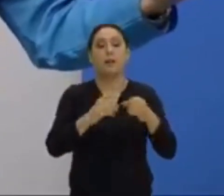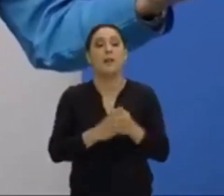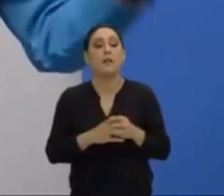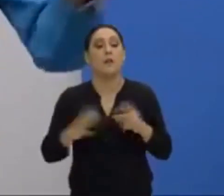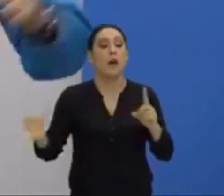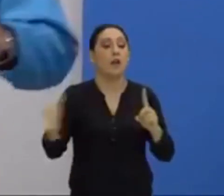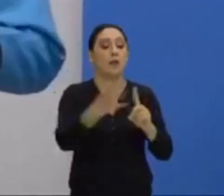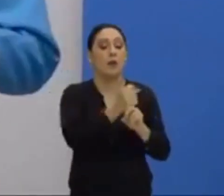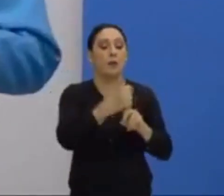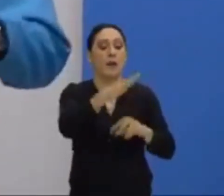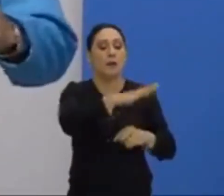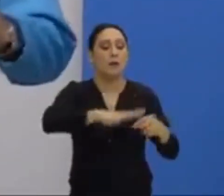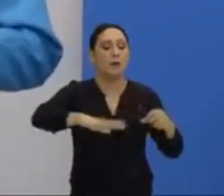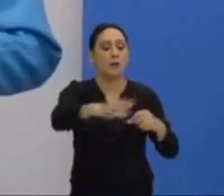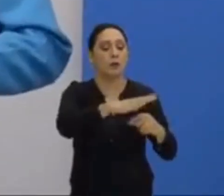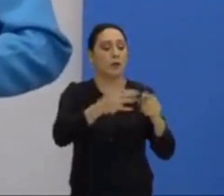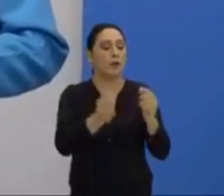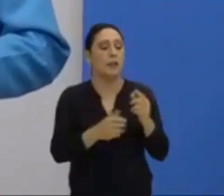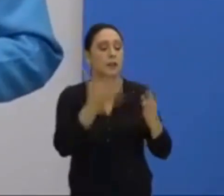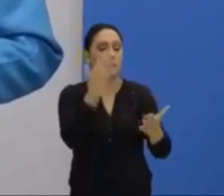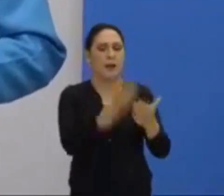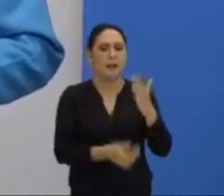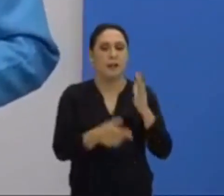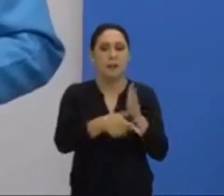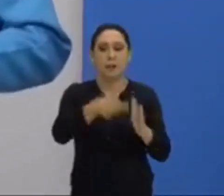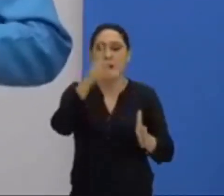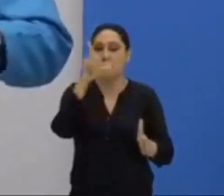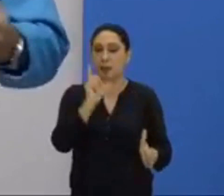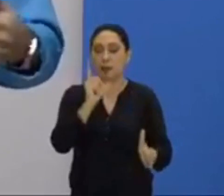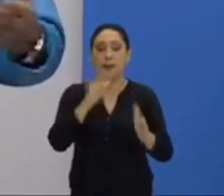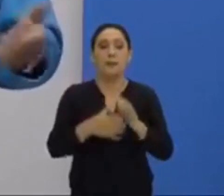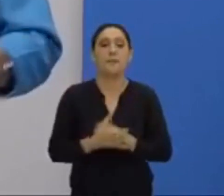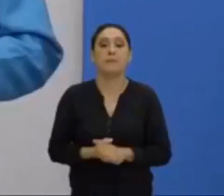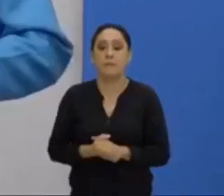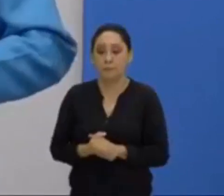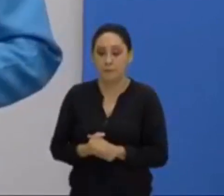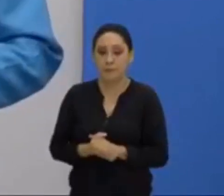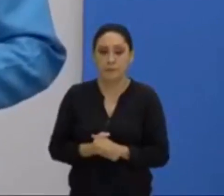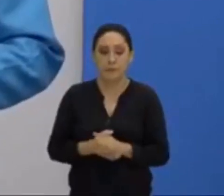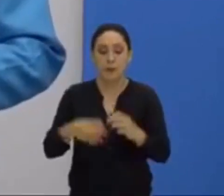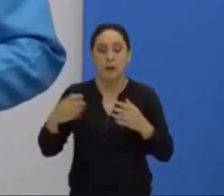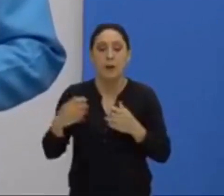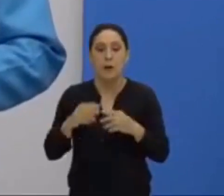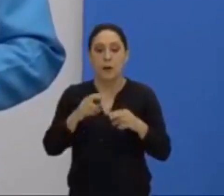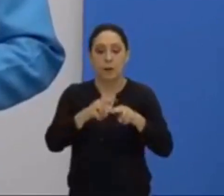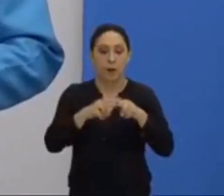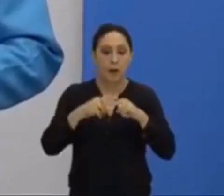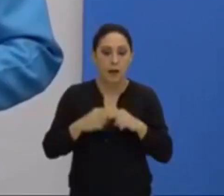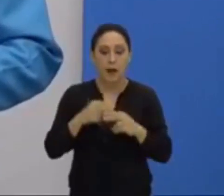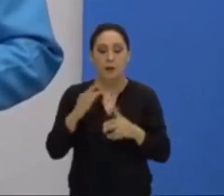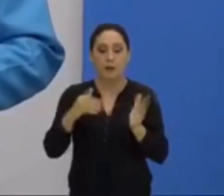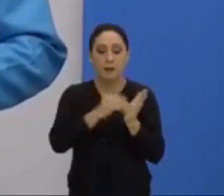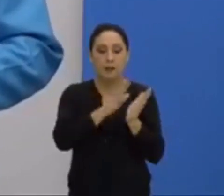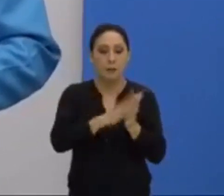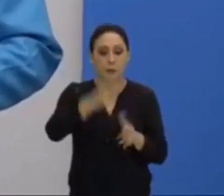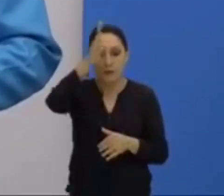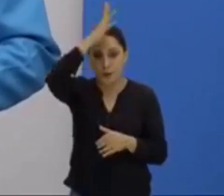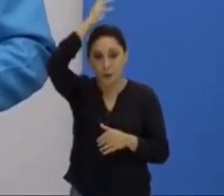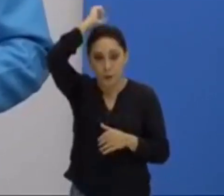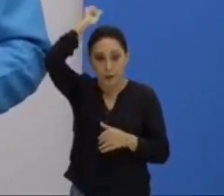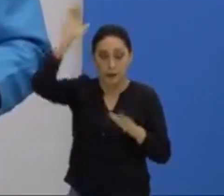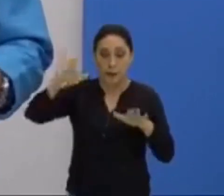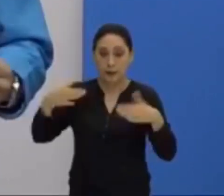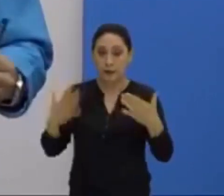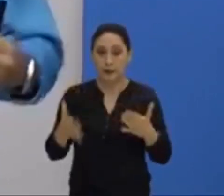haviam deixado para trás após a saída provocada pela expulsão do Império Romano. Então,